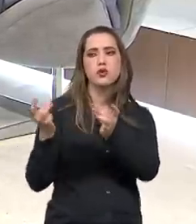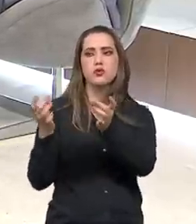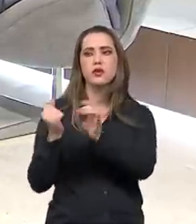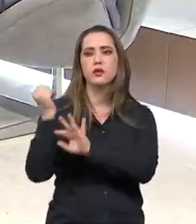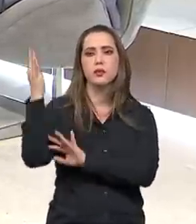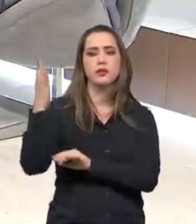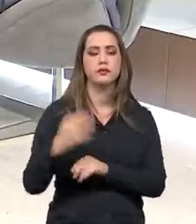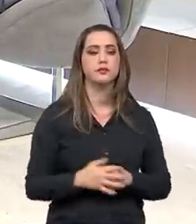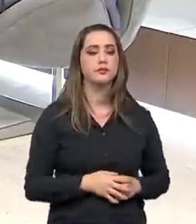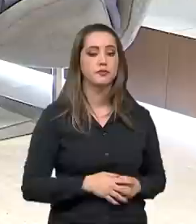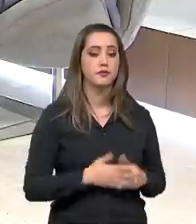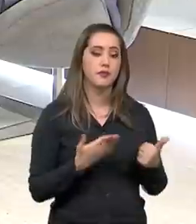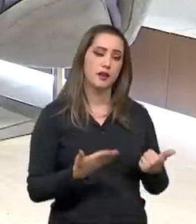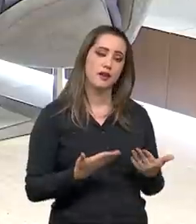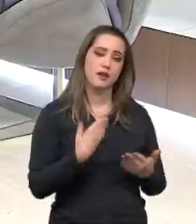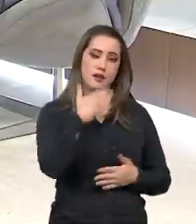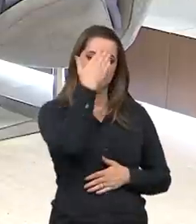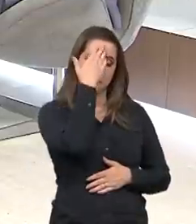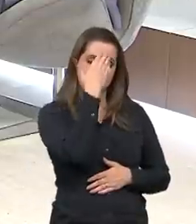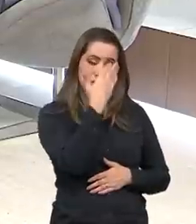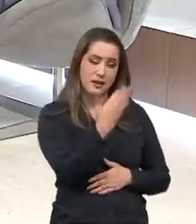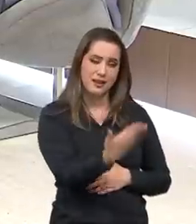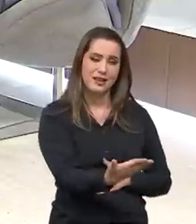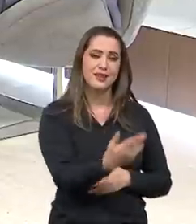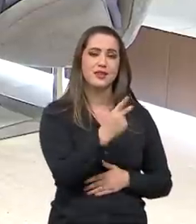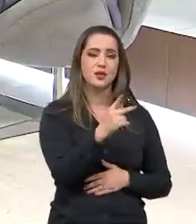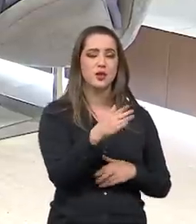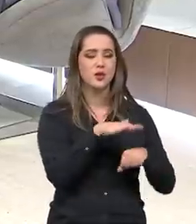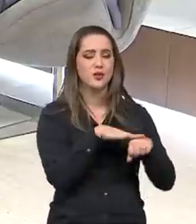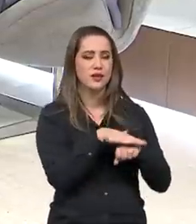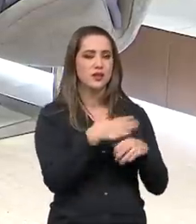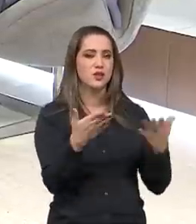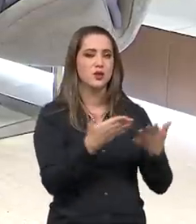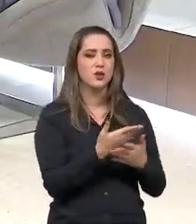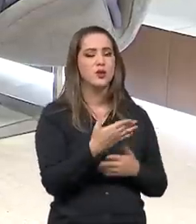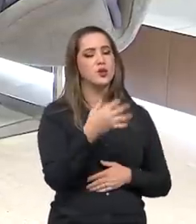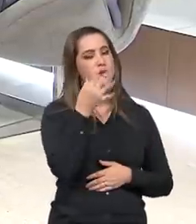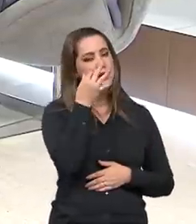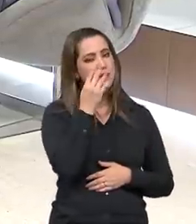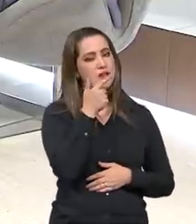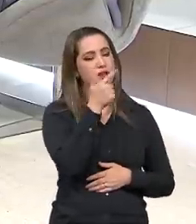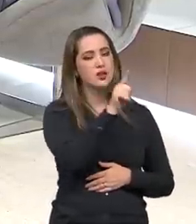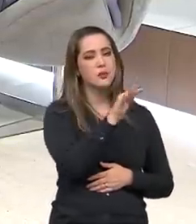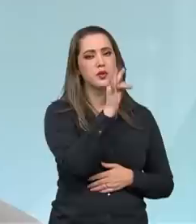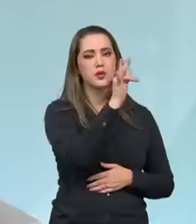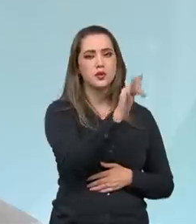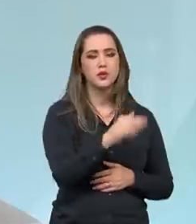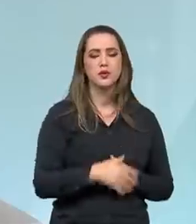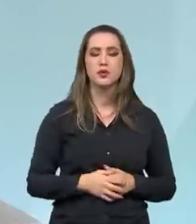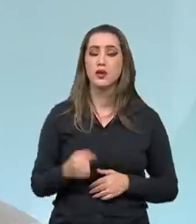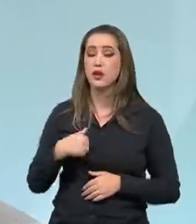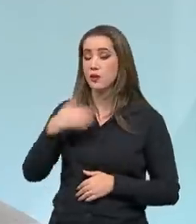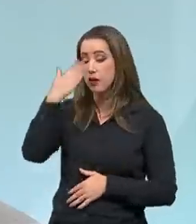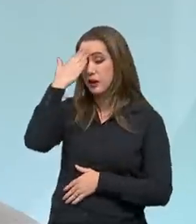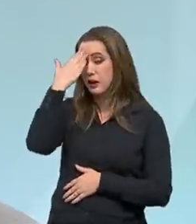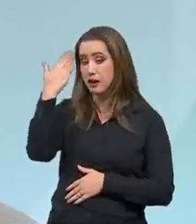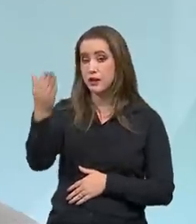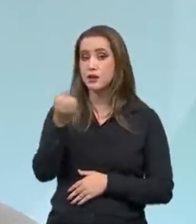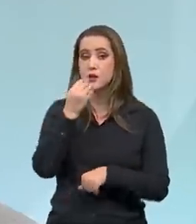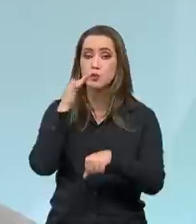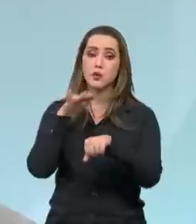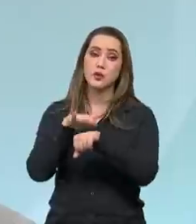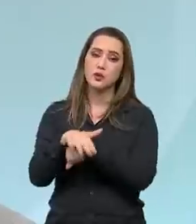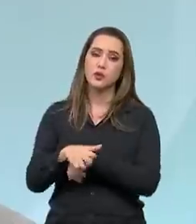ótimo. Presidente, muito obrigado pela conversa boa que nós tivemos aqui. Espero contar com a sua presença em uma outra oportunidade. Eu que agradeço. Boa noite.